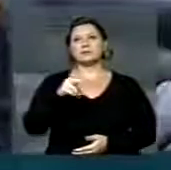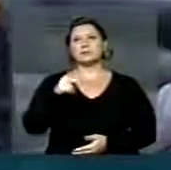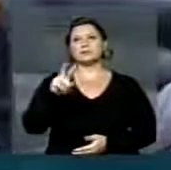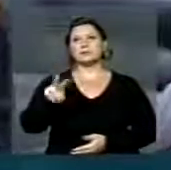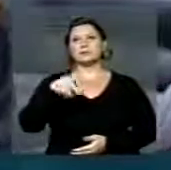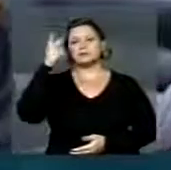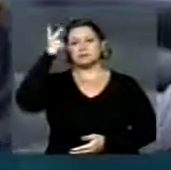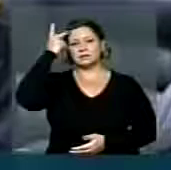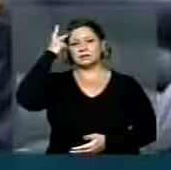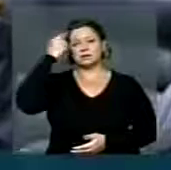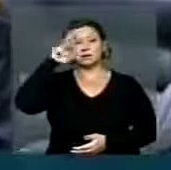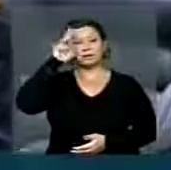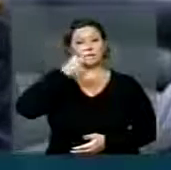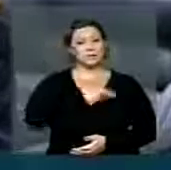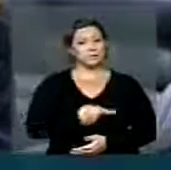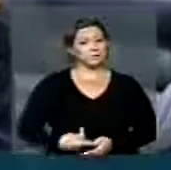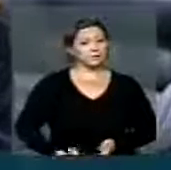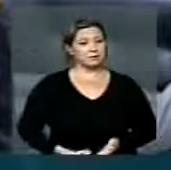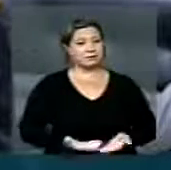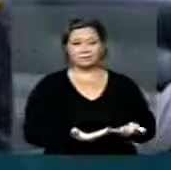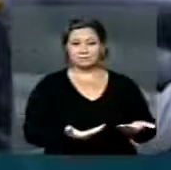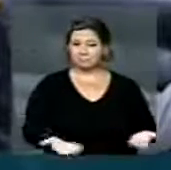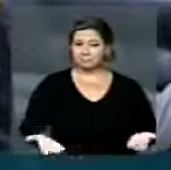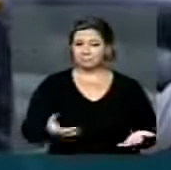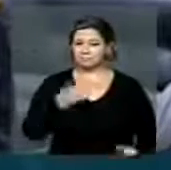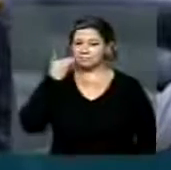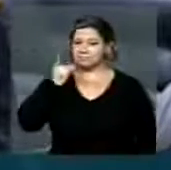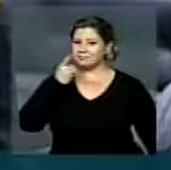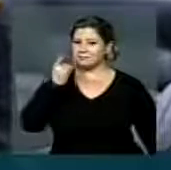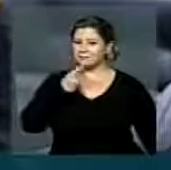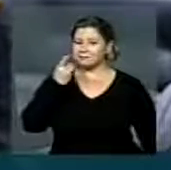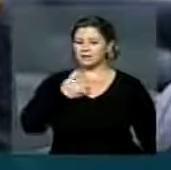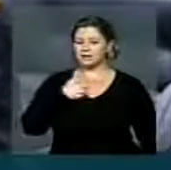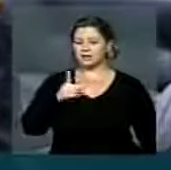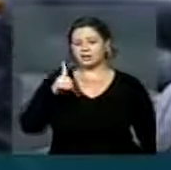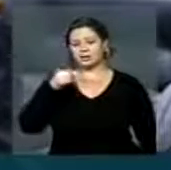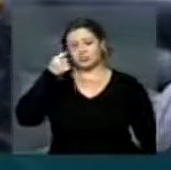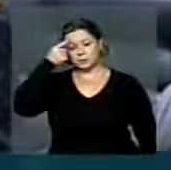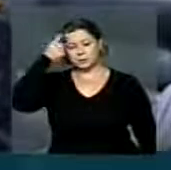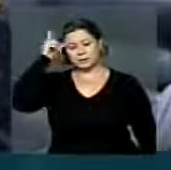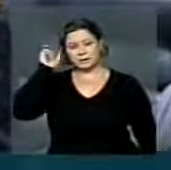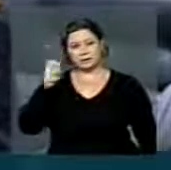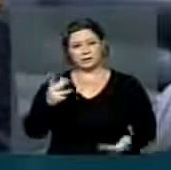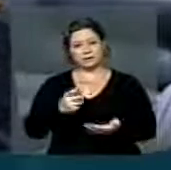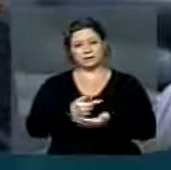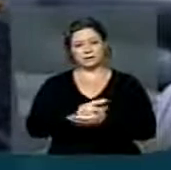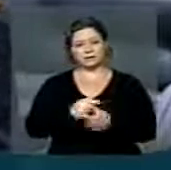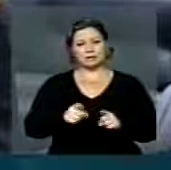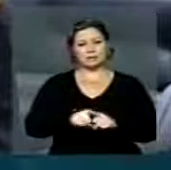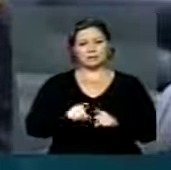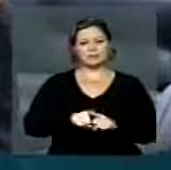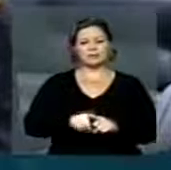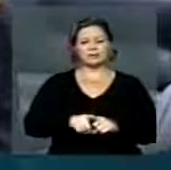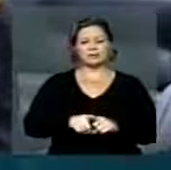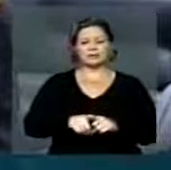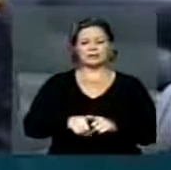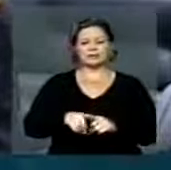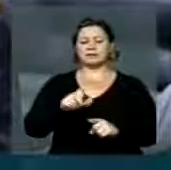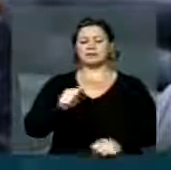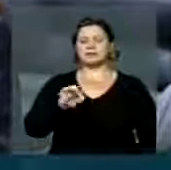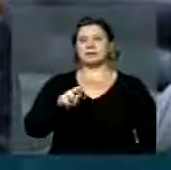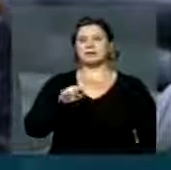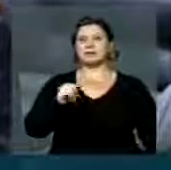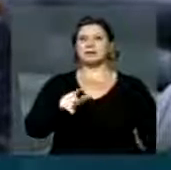Muito obrigado, senhor presidente, senhoras e senhores deputados. No dia de ontem, a Assembleia Legislativa do Estado de São Paulo